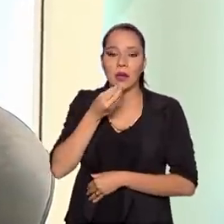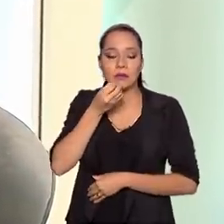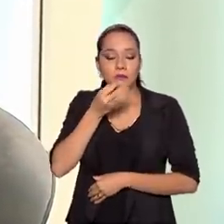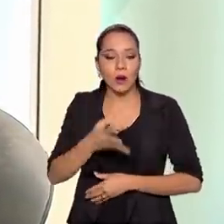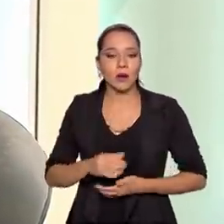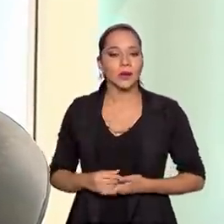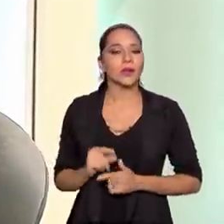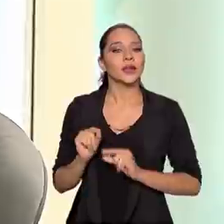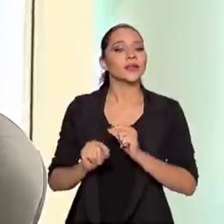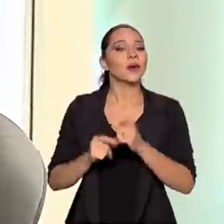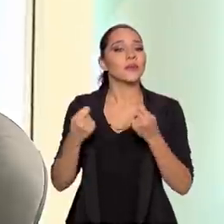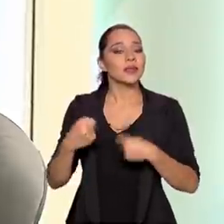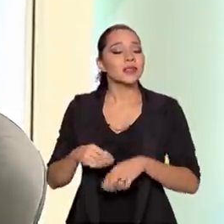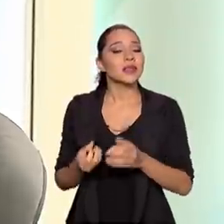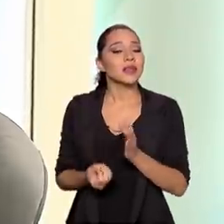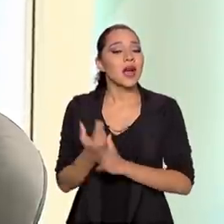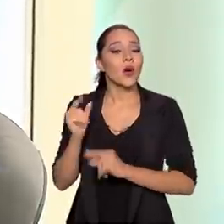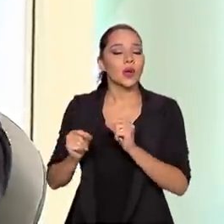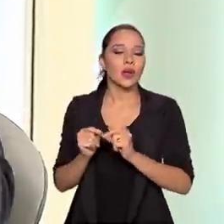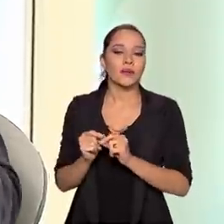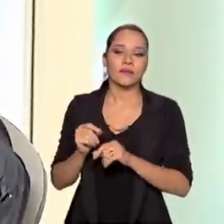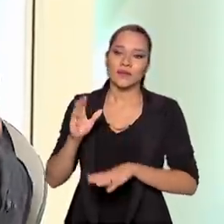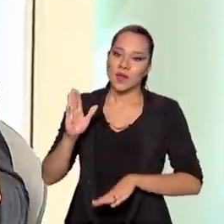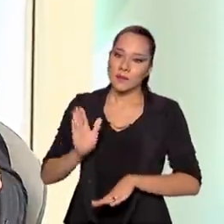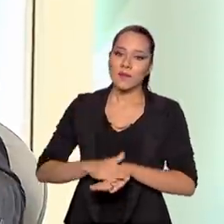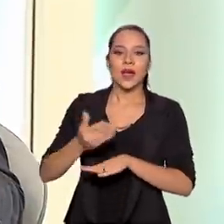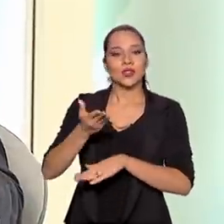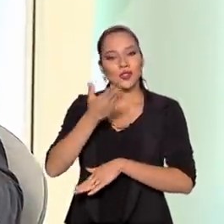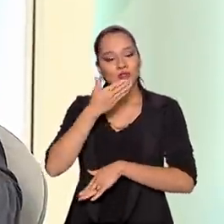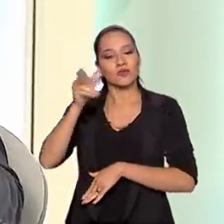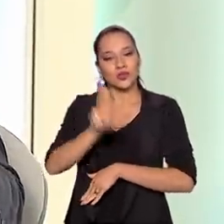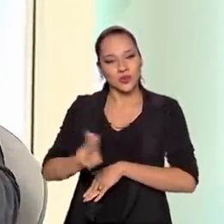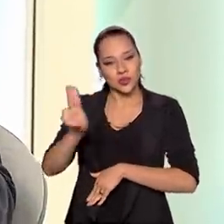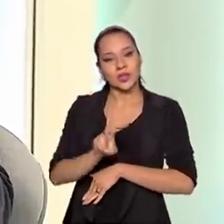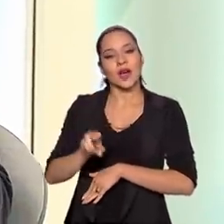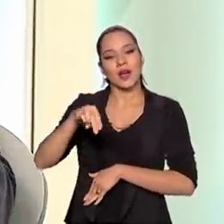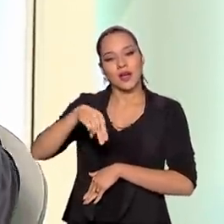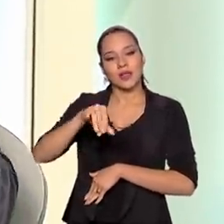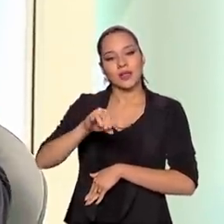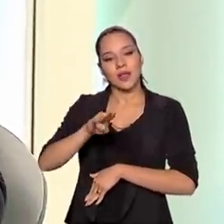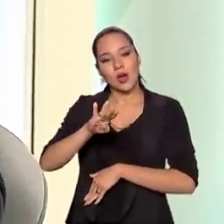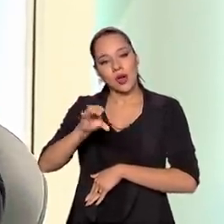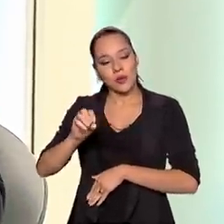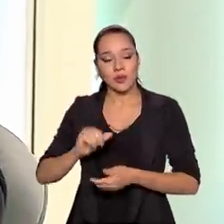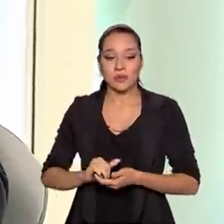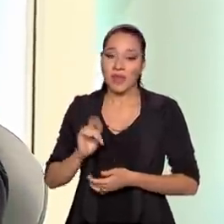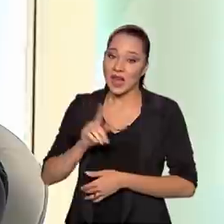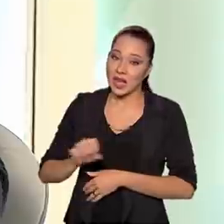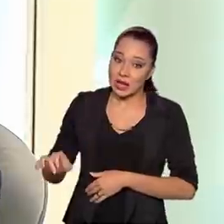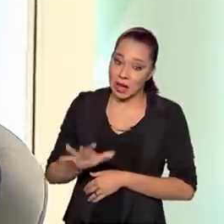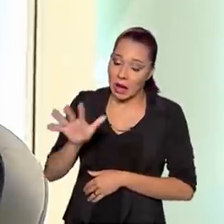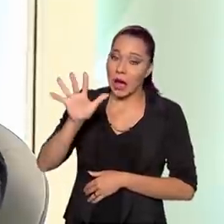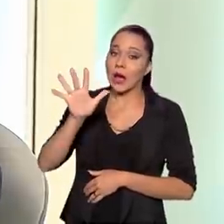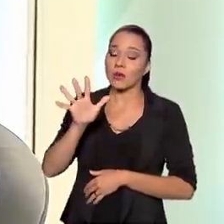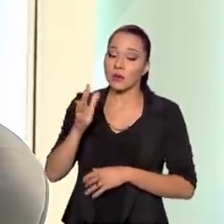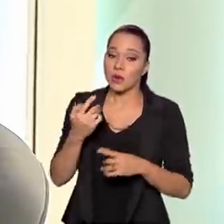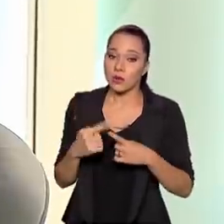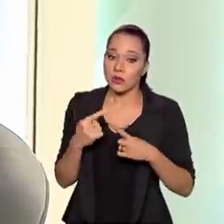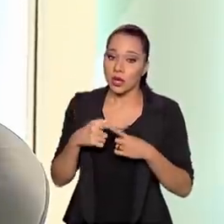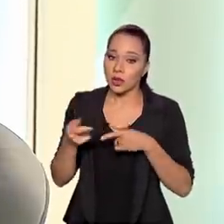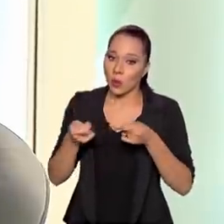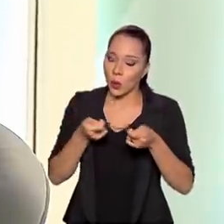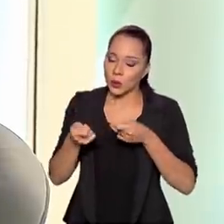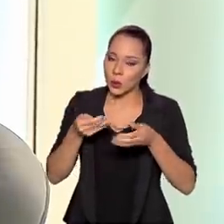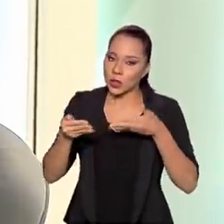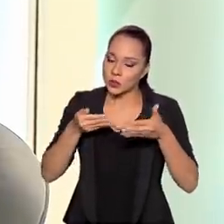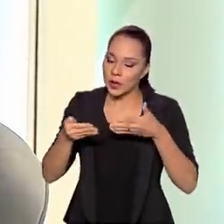Então, o que se precisa criar? Demandas para o nióbio. É um metal nobre, muito caro, porque há um controle